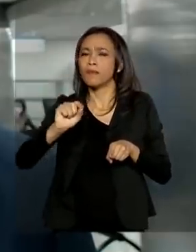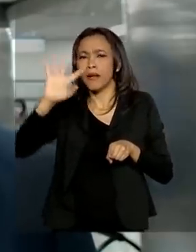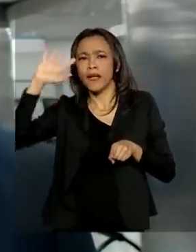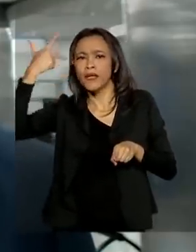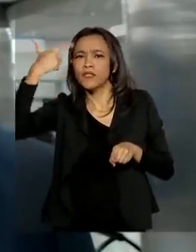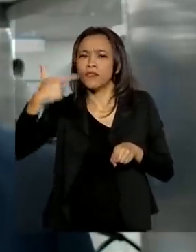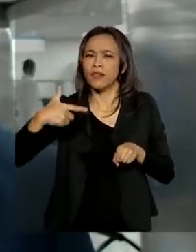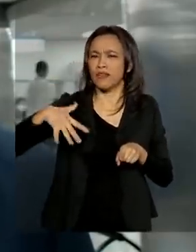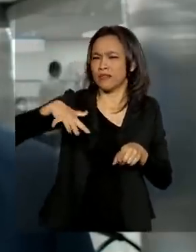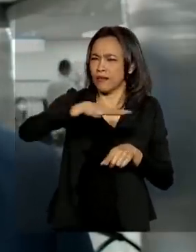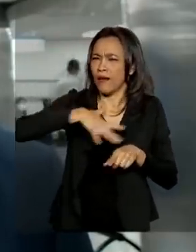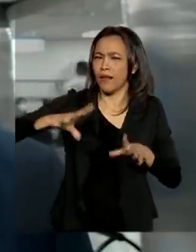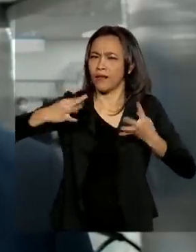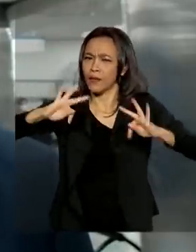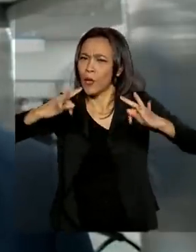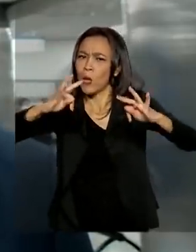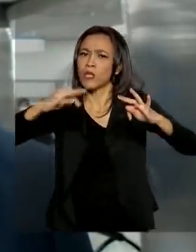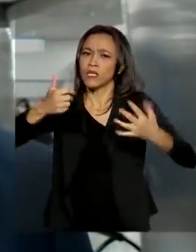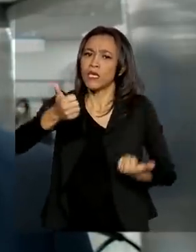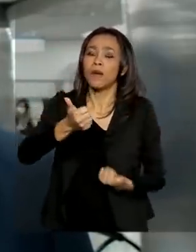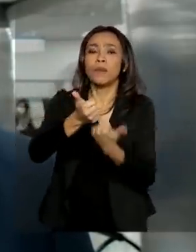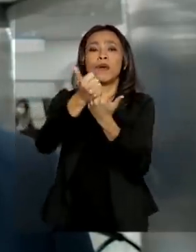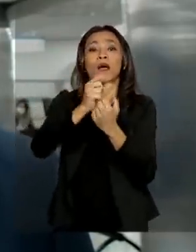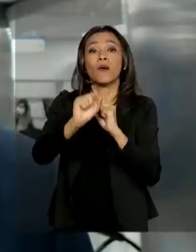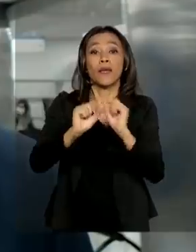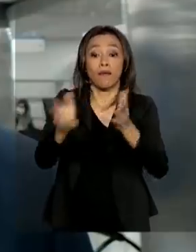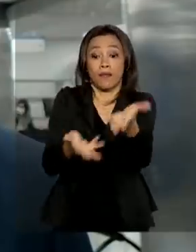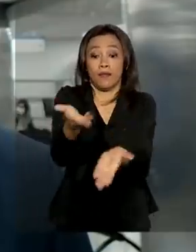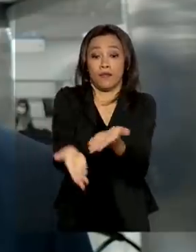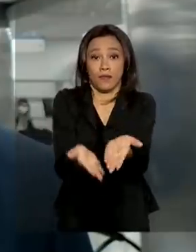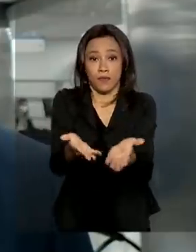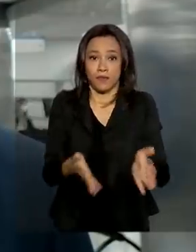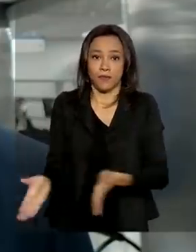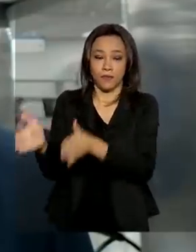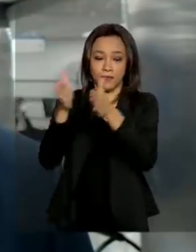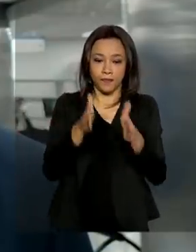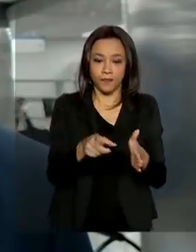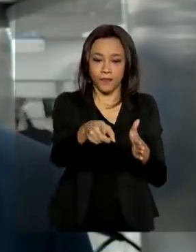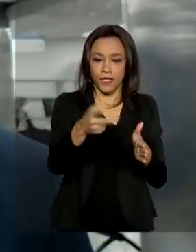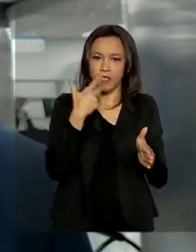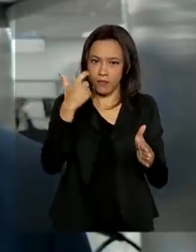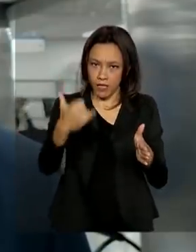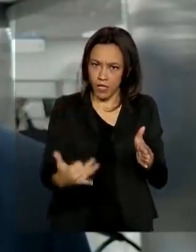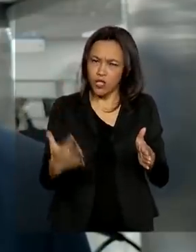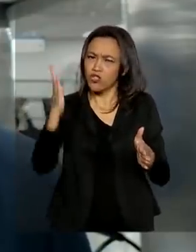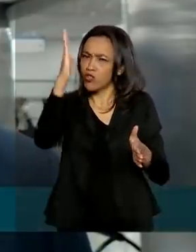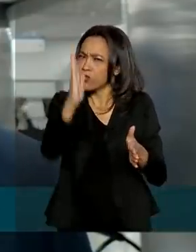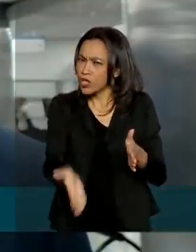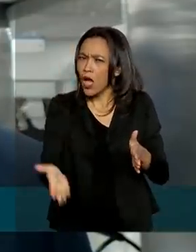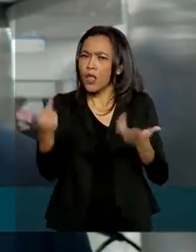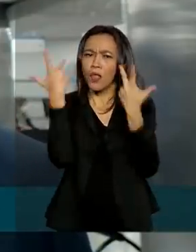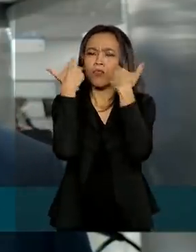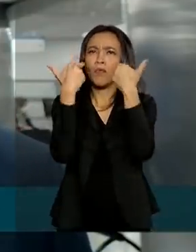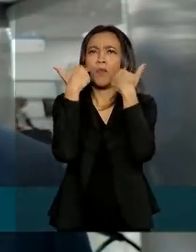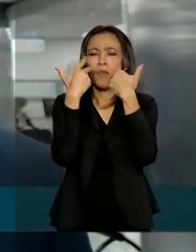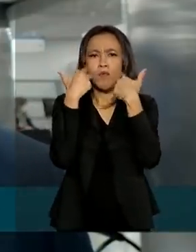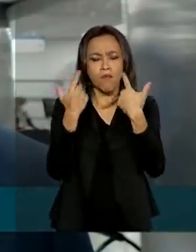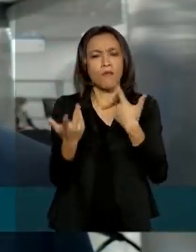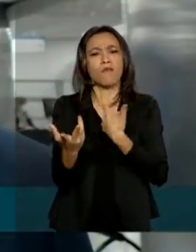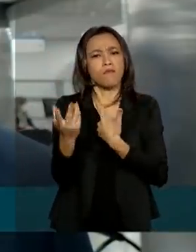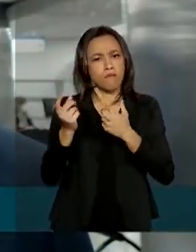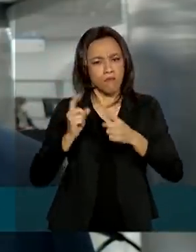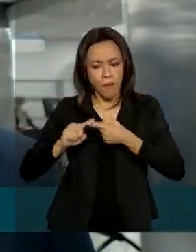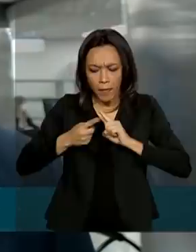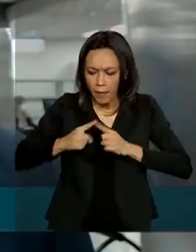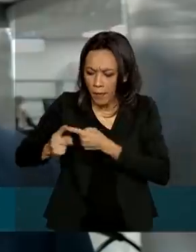tecnológica e reforçado o atendimento das agências. Normalizamos dentro do universo da Caixa Econômica